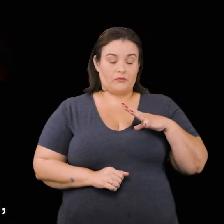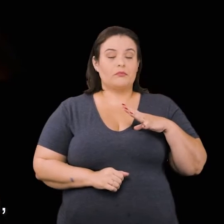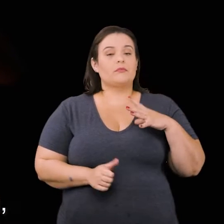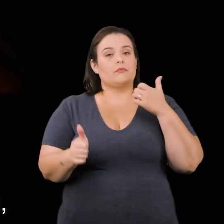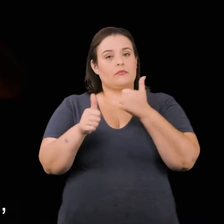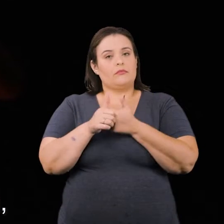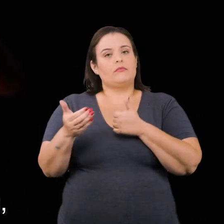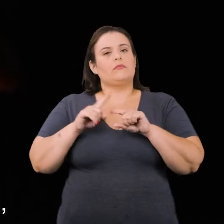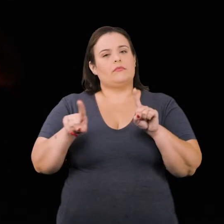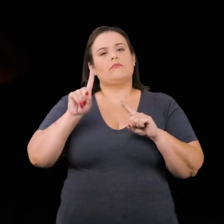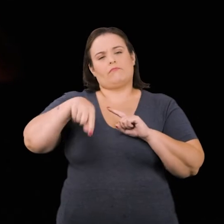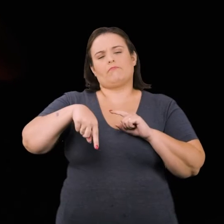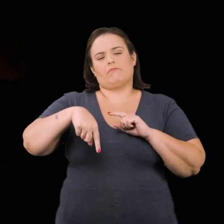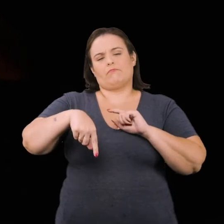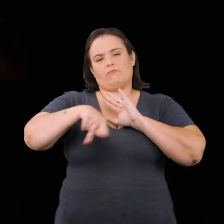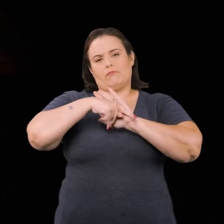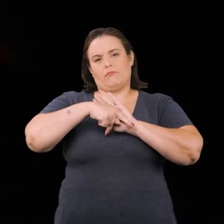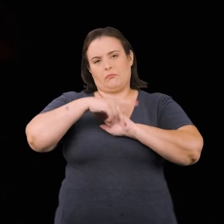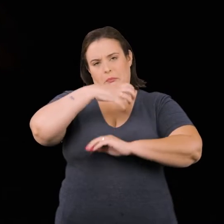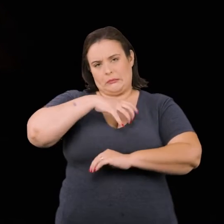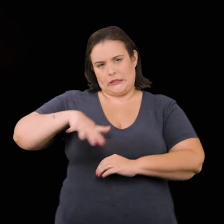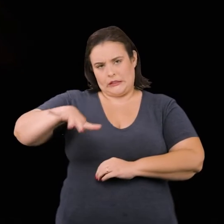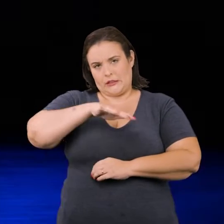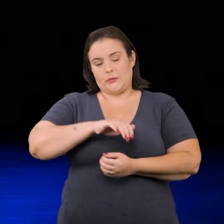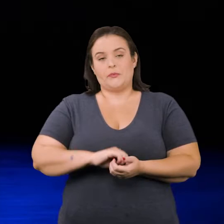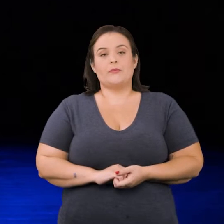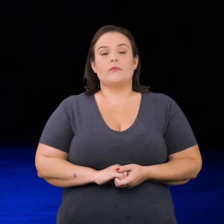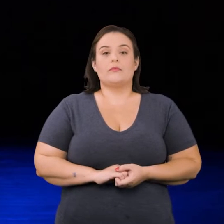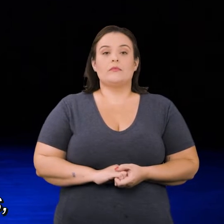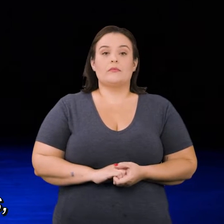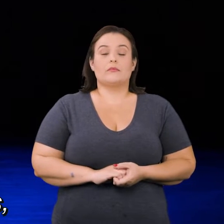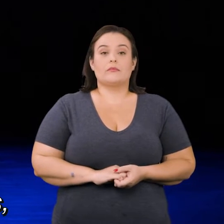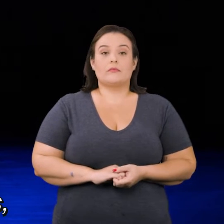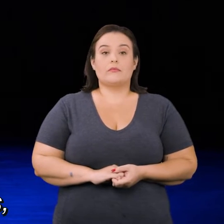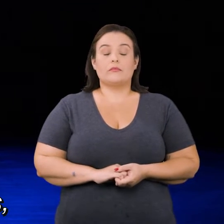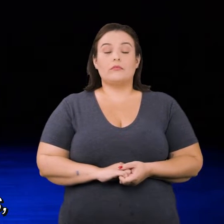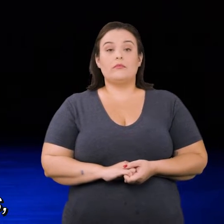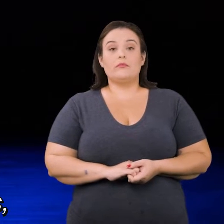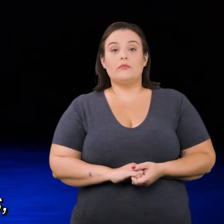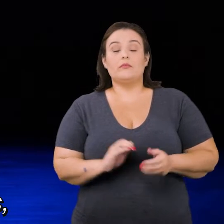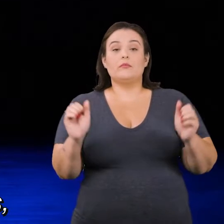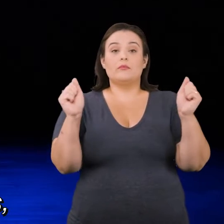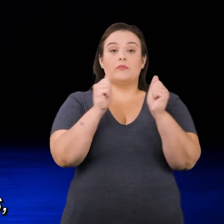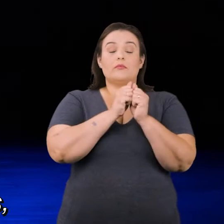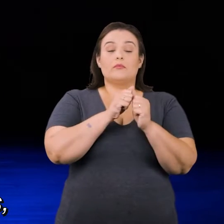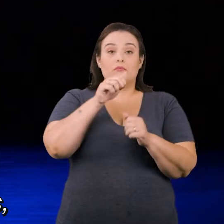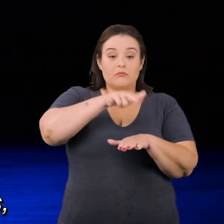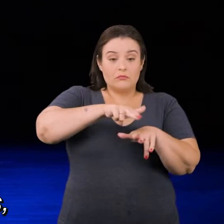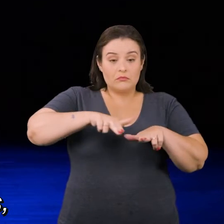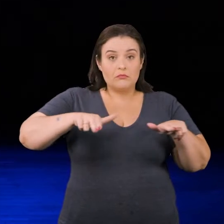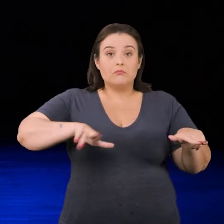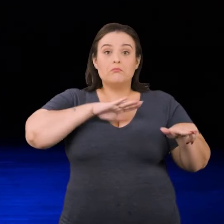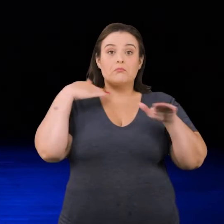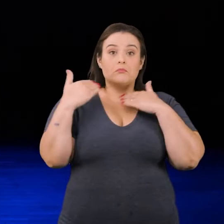próxima, mas que faz parte aqui do Reconcavo Baiano. Em meio aos corpos dos quatro tripulantes